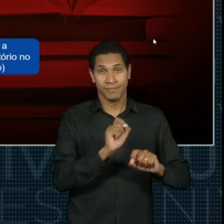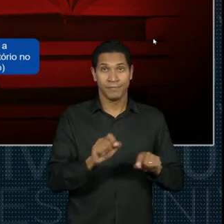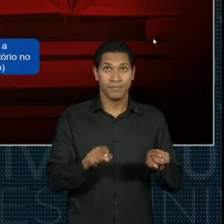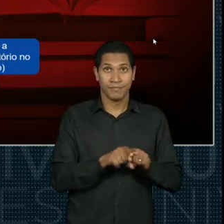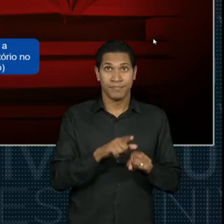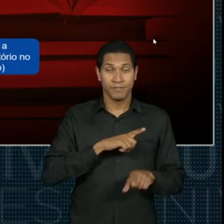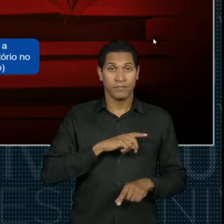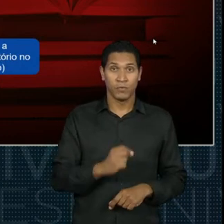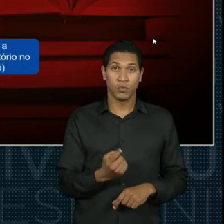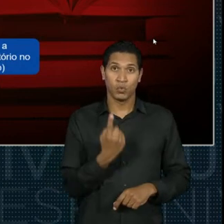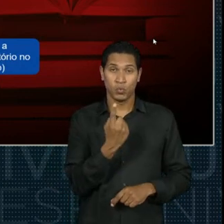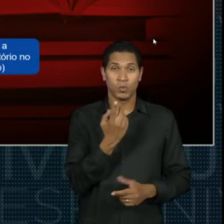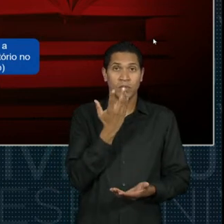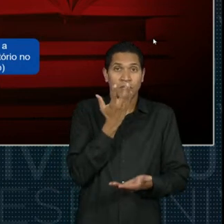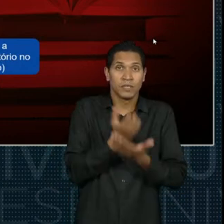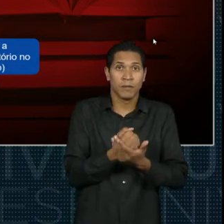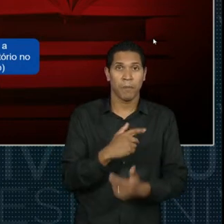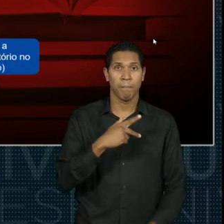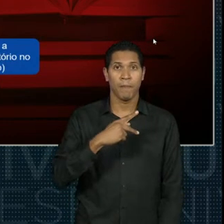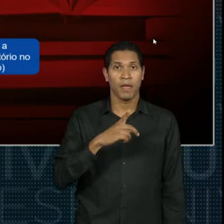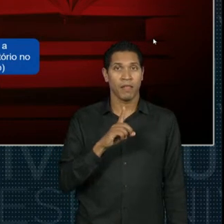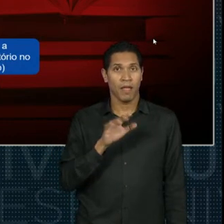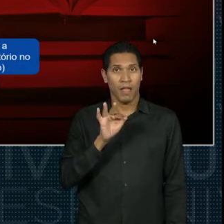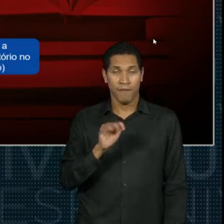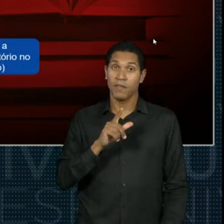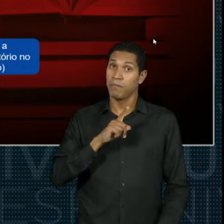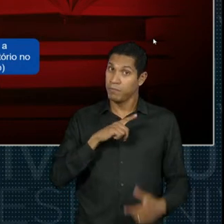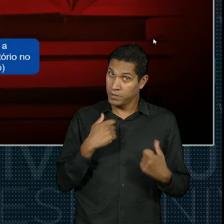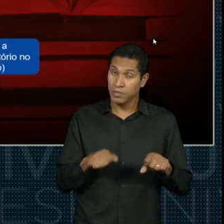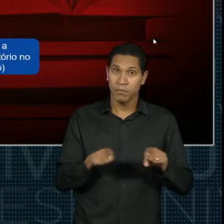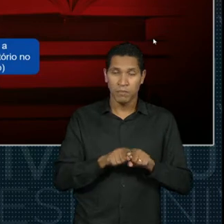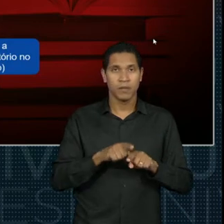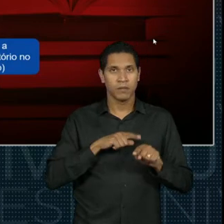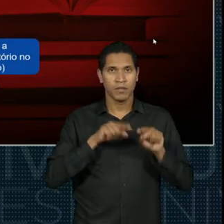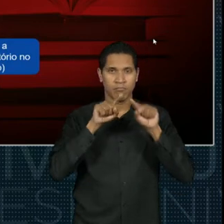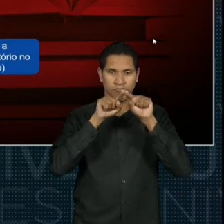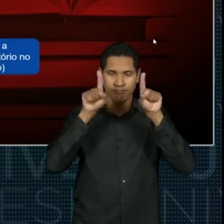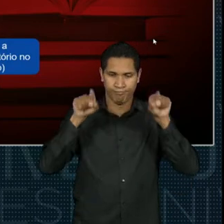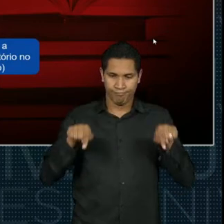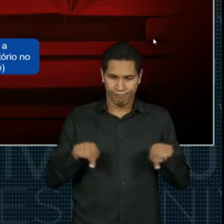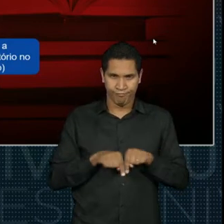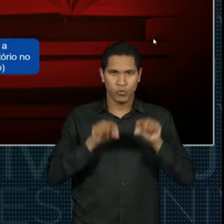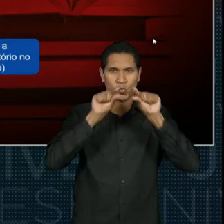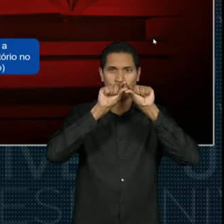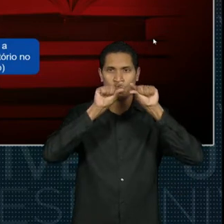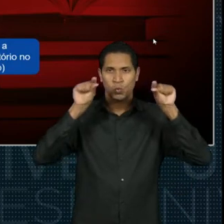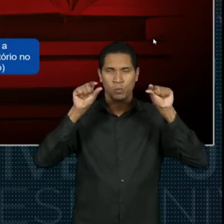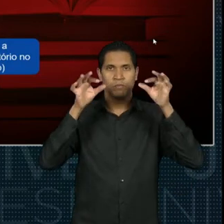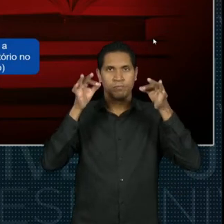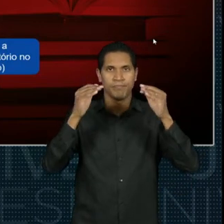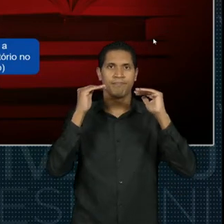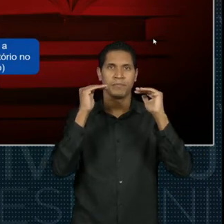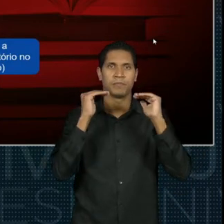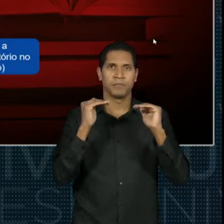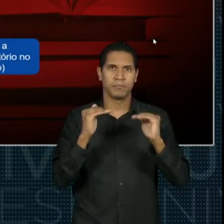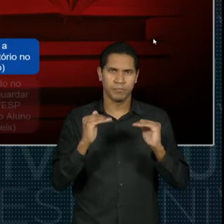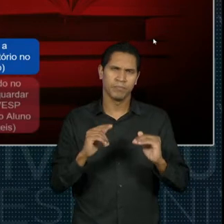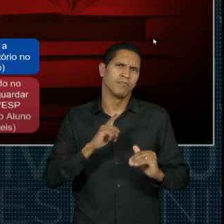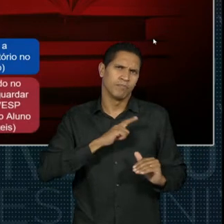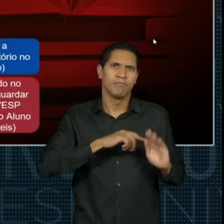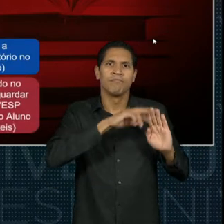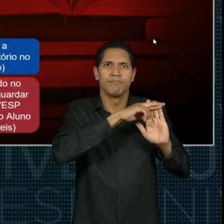arquivo de PDF com a identificação, o cabeçalho, seguido desse relatório no formato exigido.